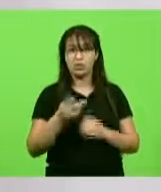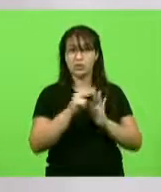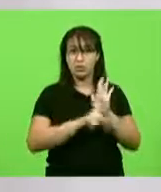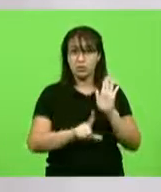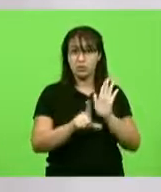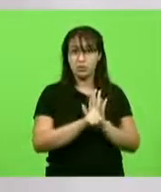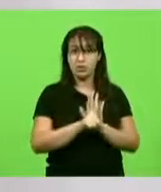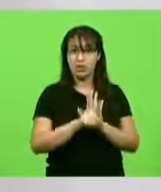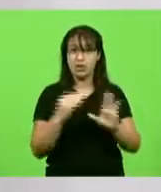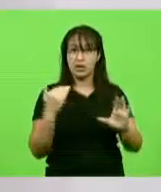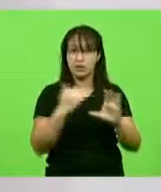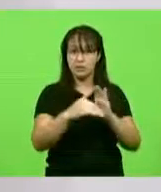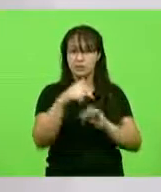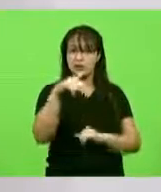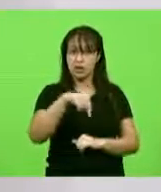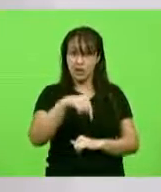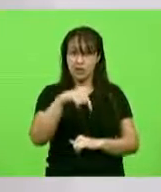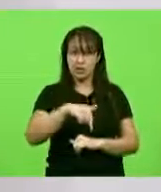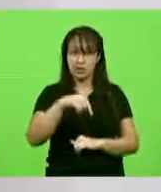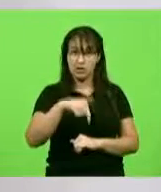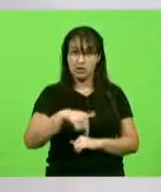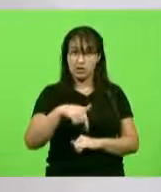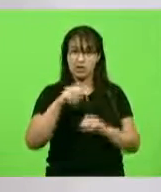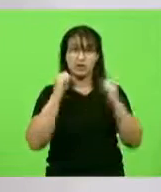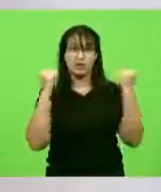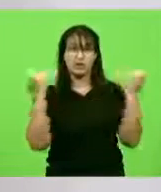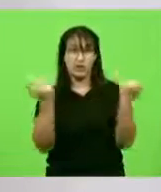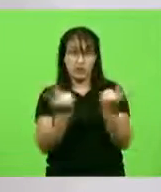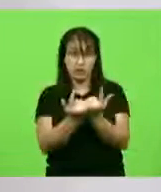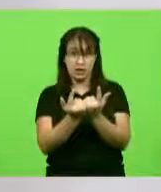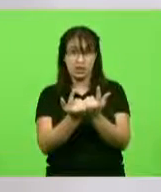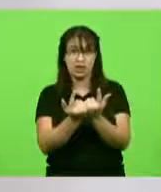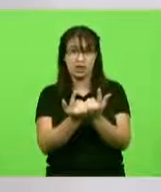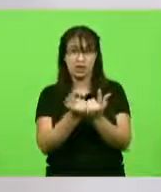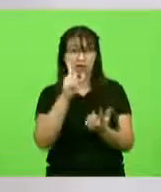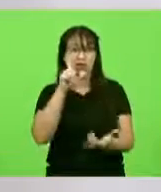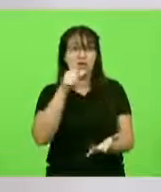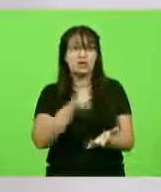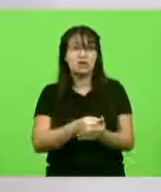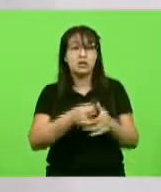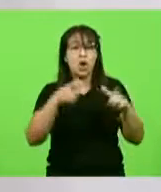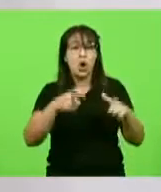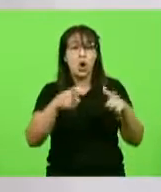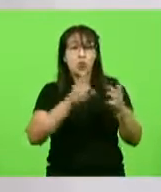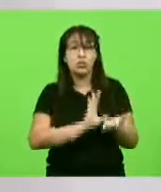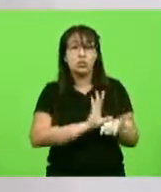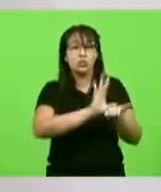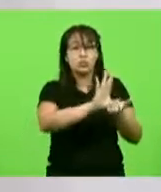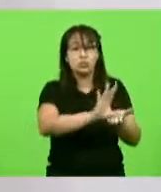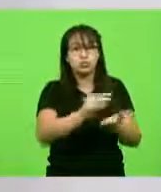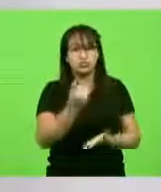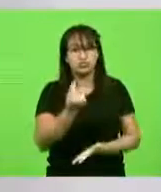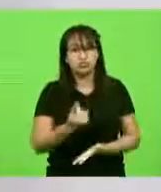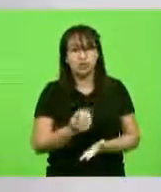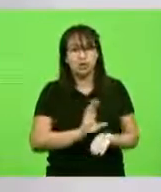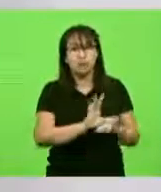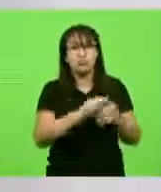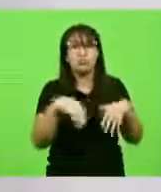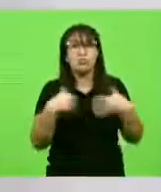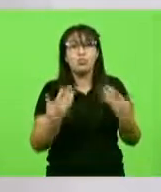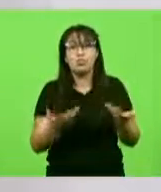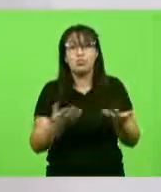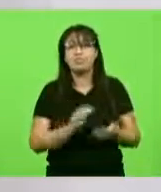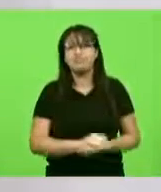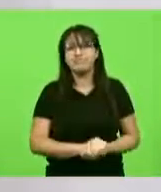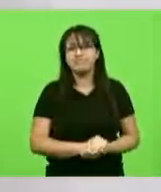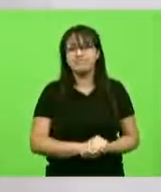cá para que nós, essa casa legislativa, decida para onde vai esse dinheiro. e agora o